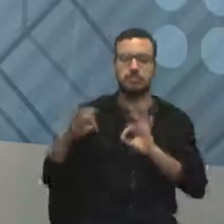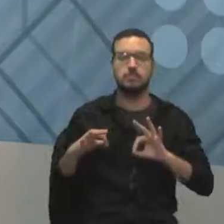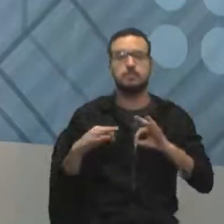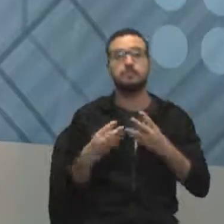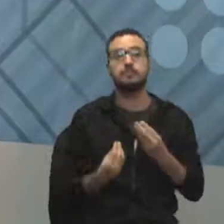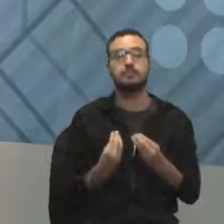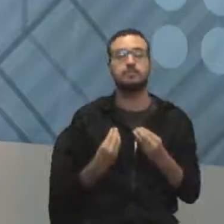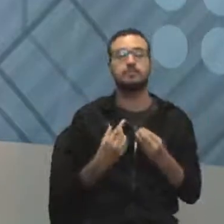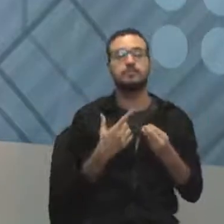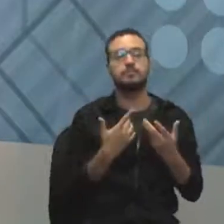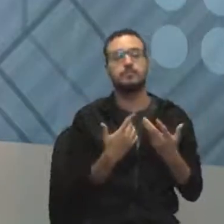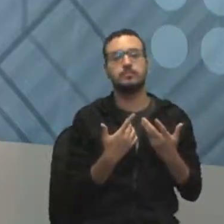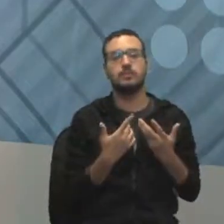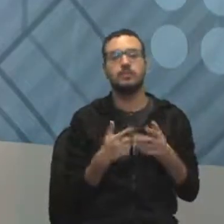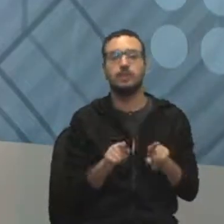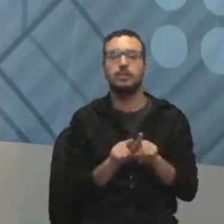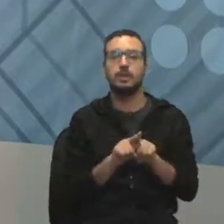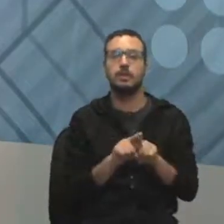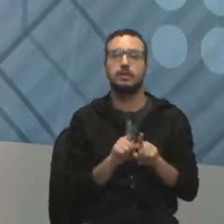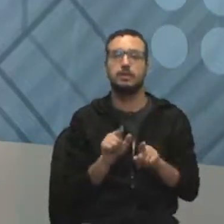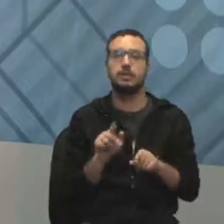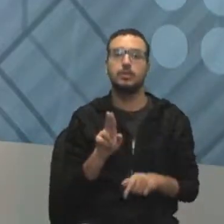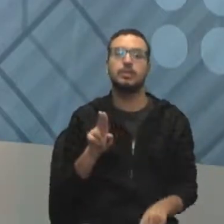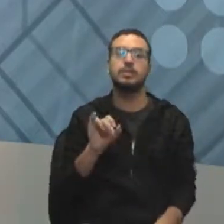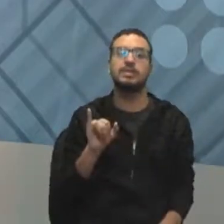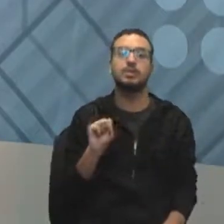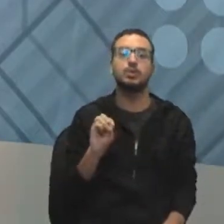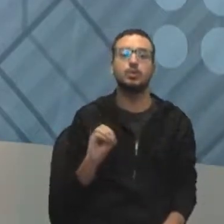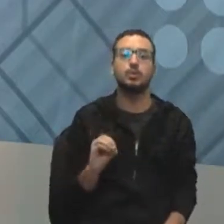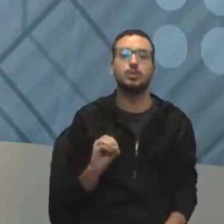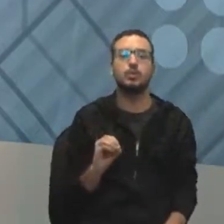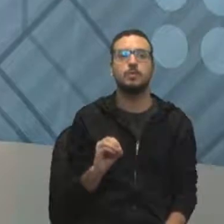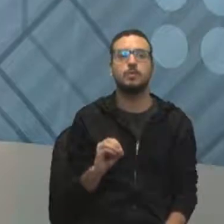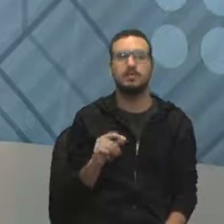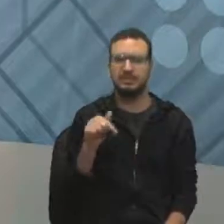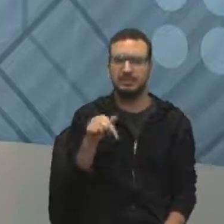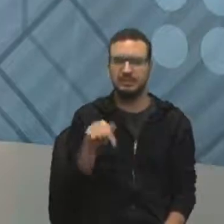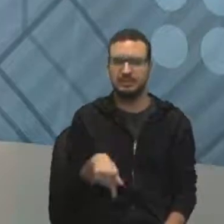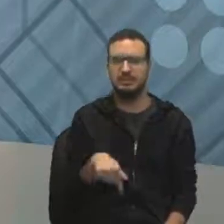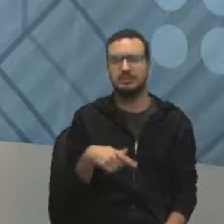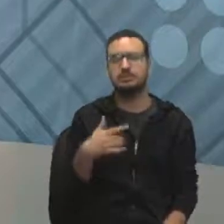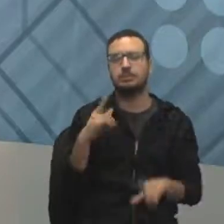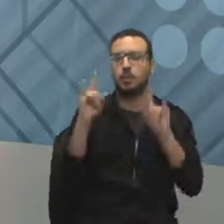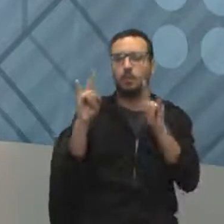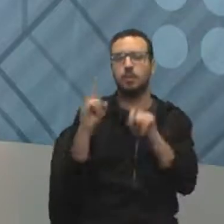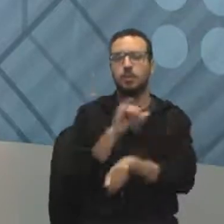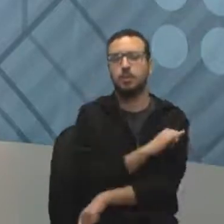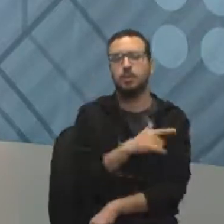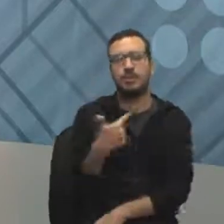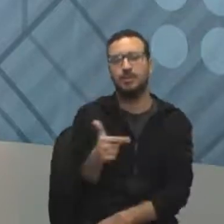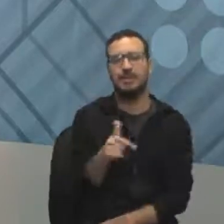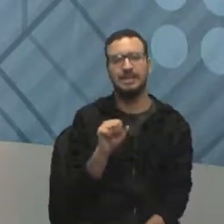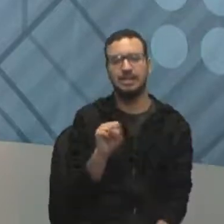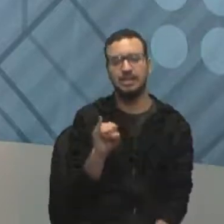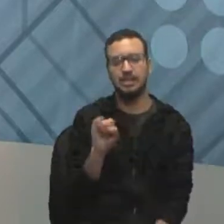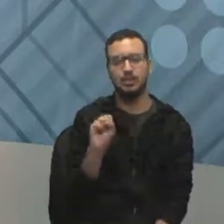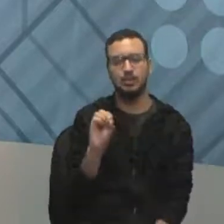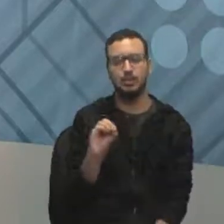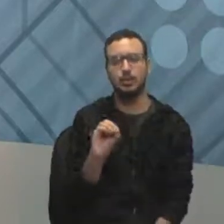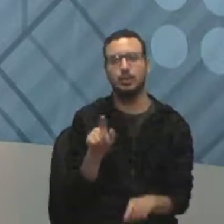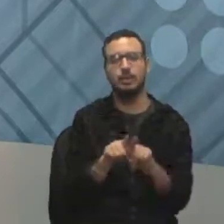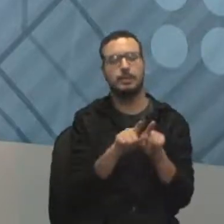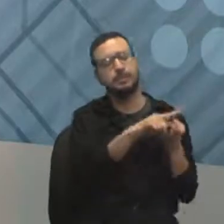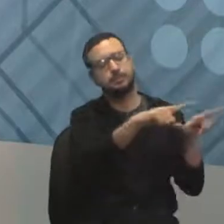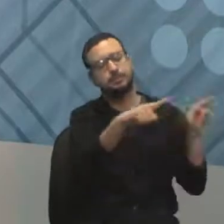certificações e também para implantações de ISO. No nosso caso, gente não vai trabalhar com ISO nem com certificação. Poderia trabalhar